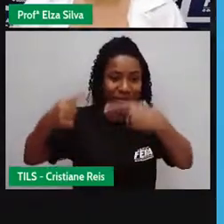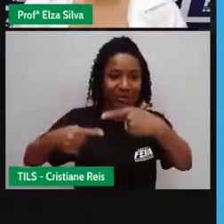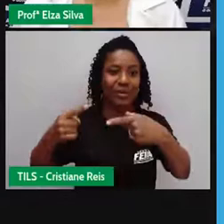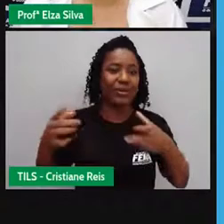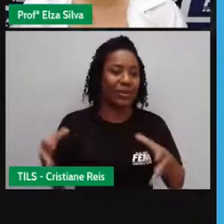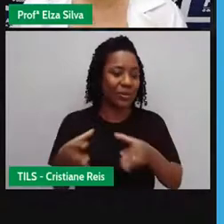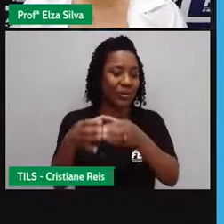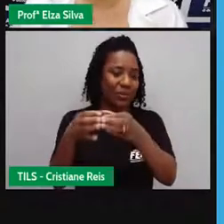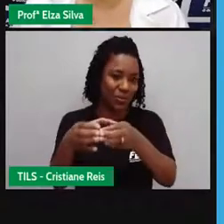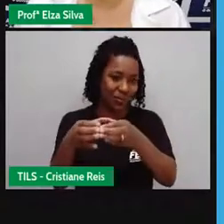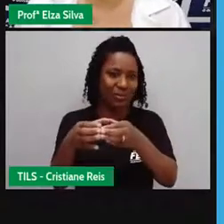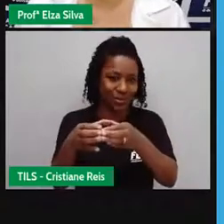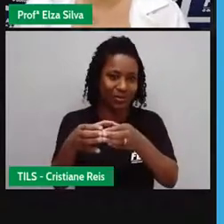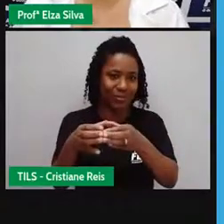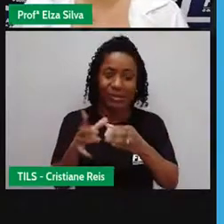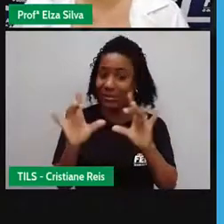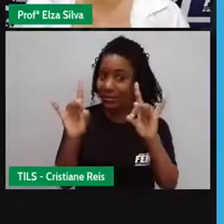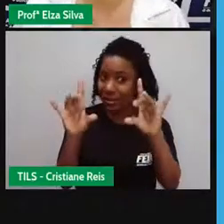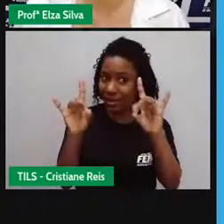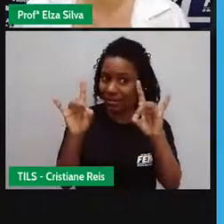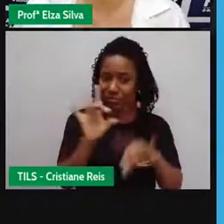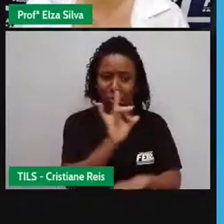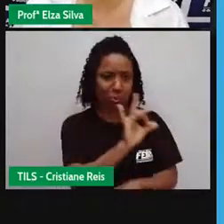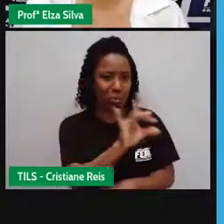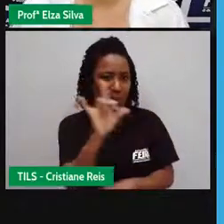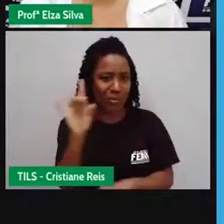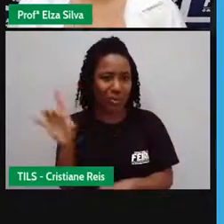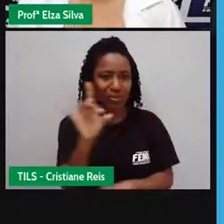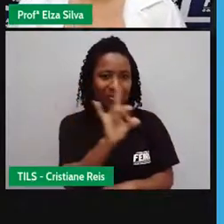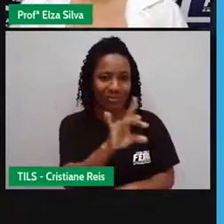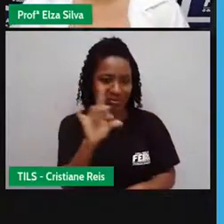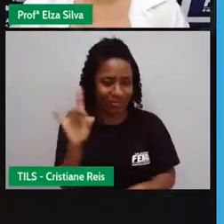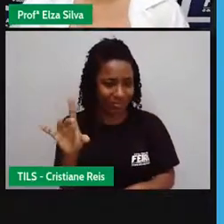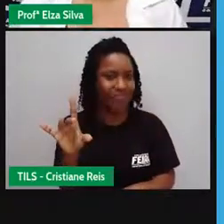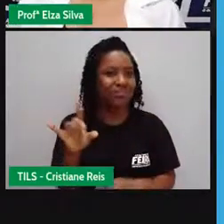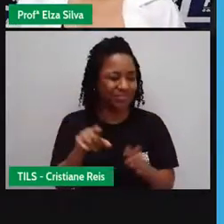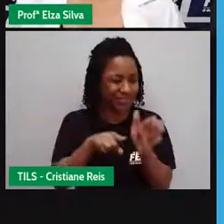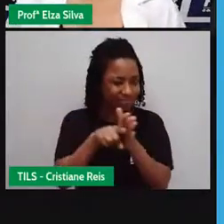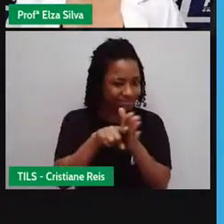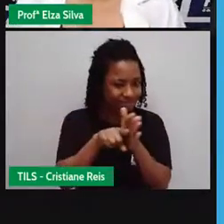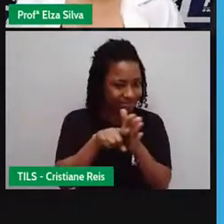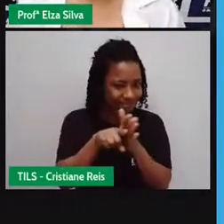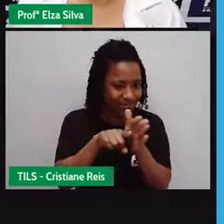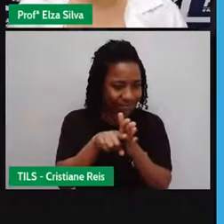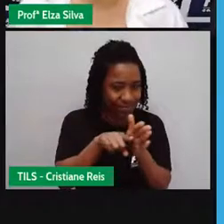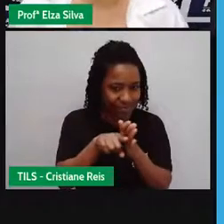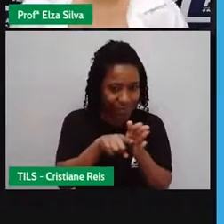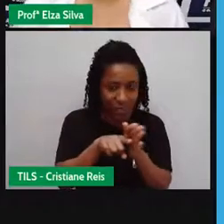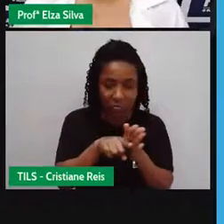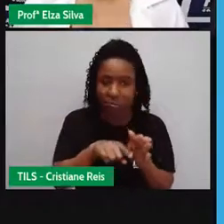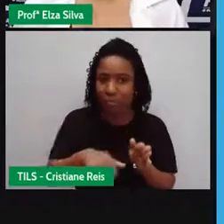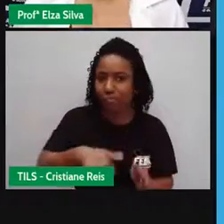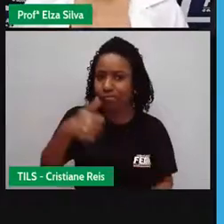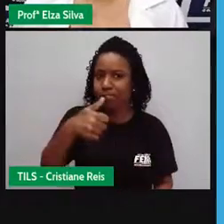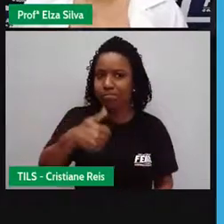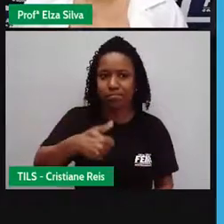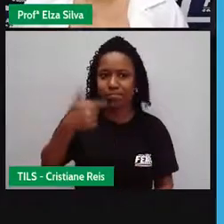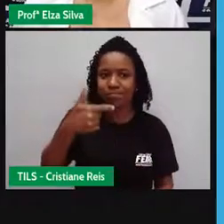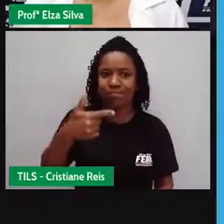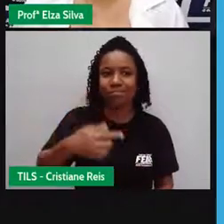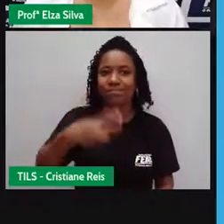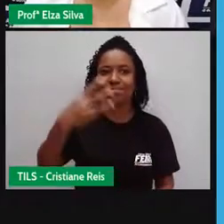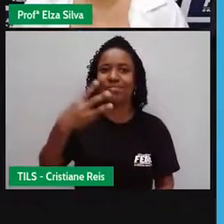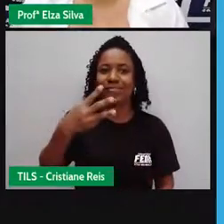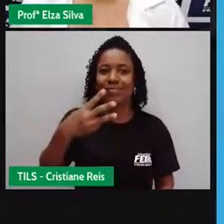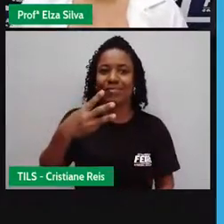especialista em cada modalidade esportiva E a partir daí, a partir da pontuação que eles realizam Eles são